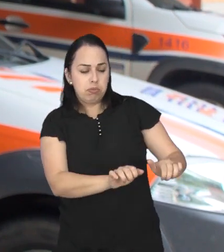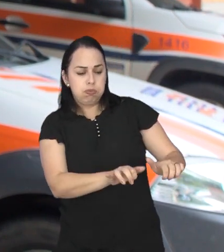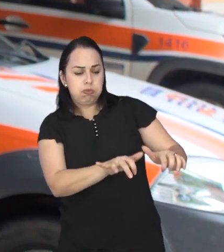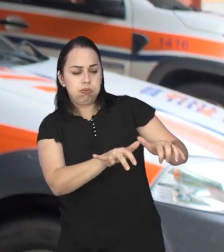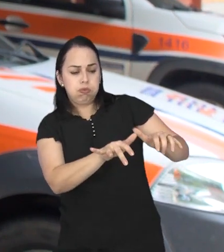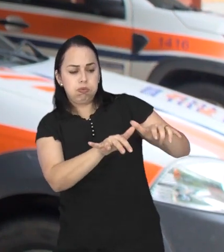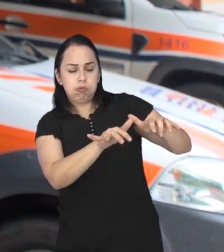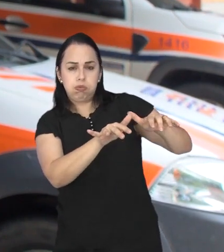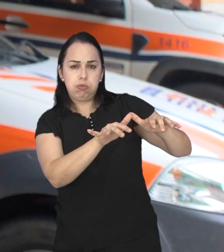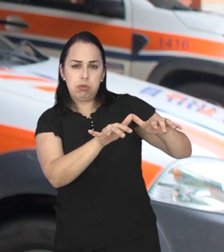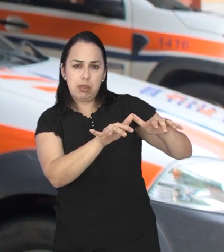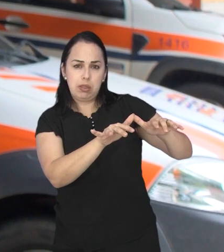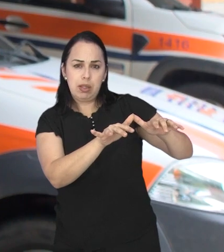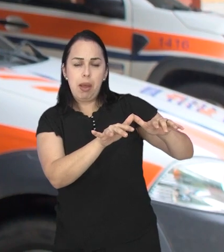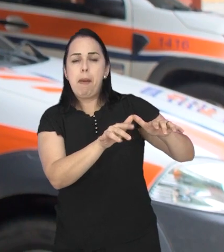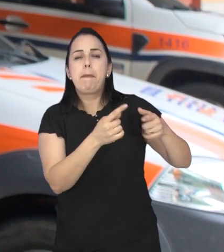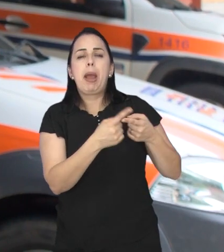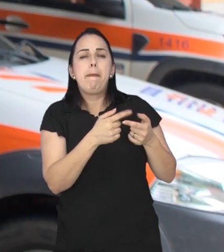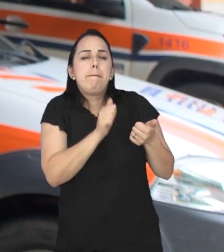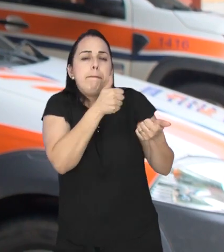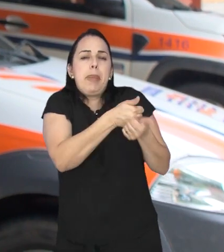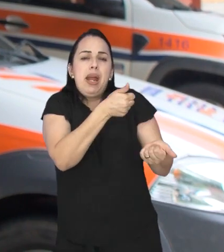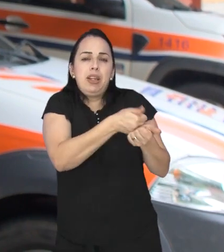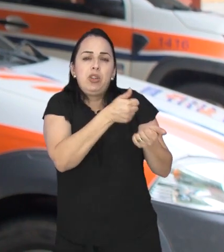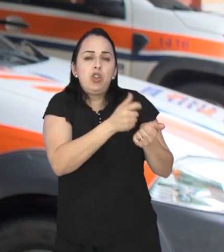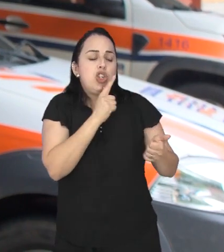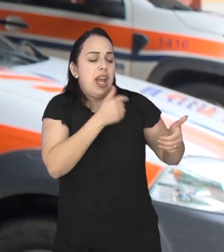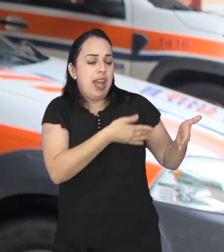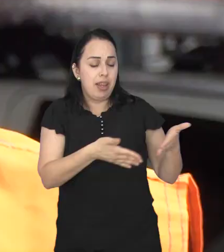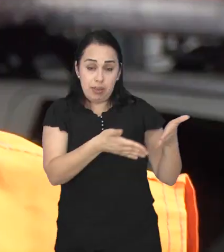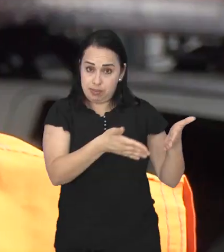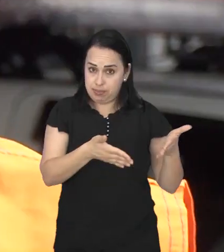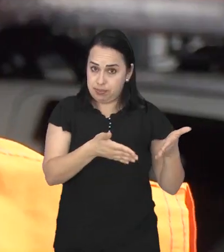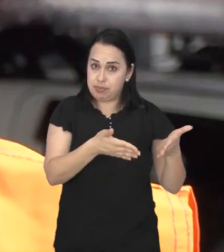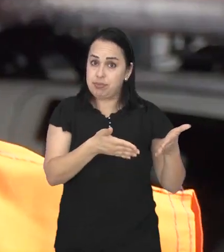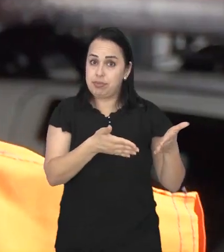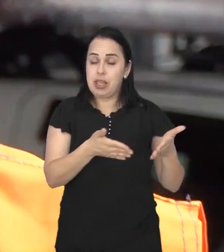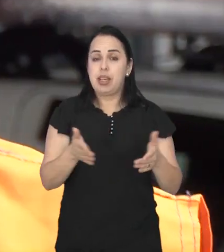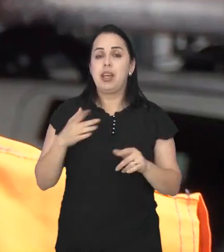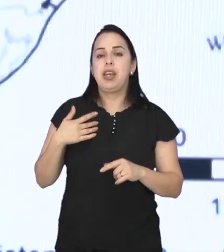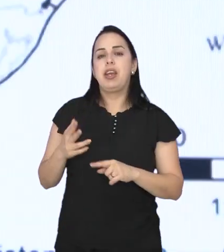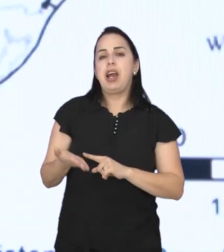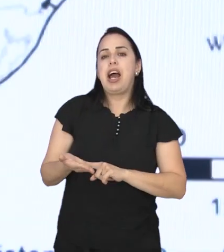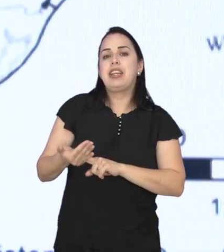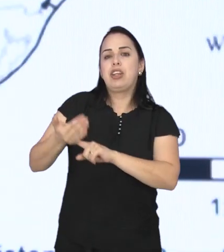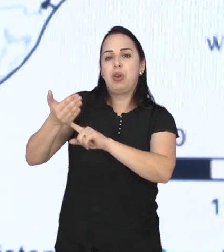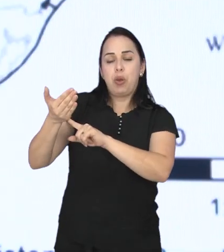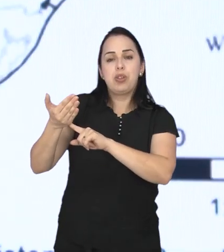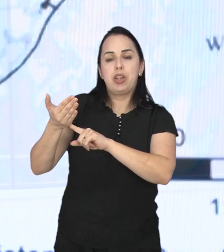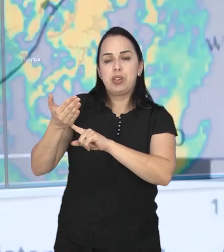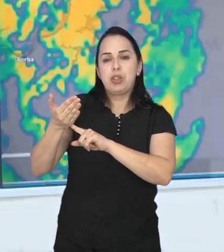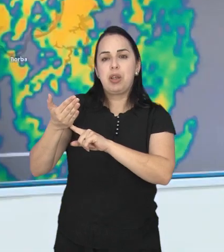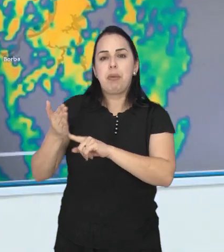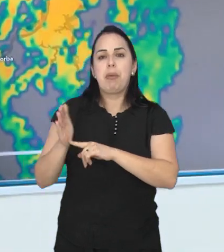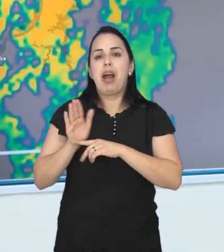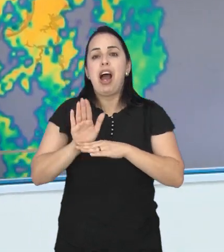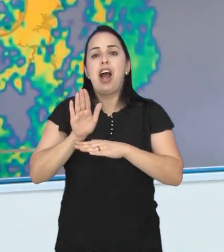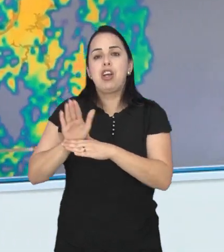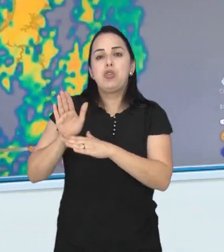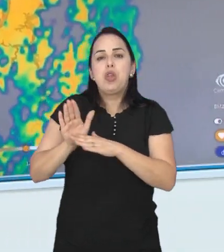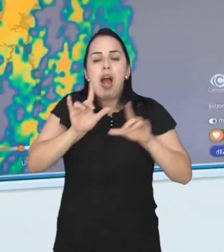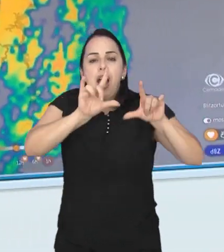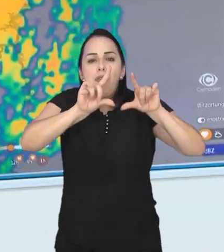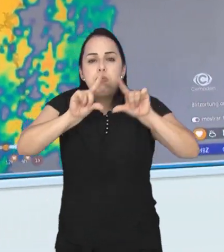e inundação também, através dos corregos e rios que cortam a cidade. E destaca a tecnologia nesse processo para